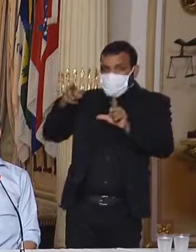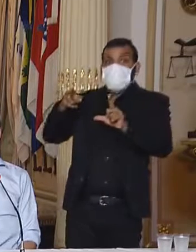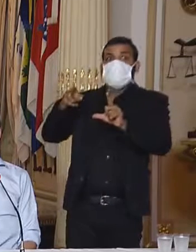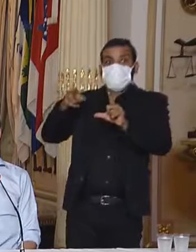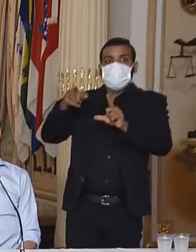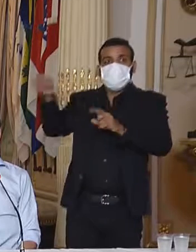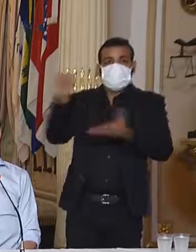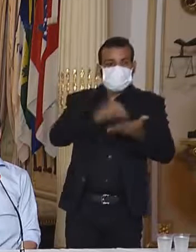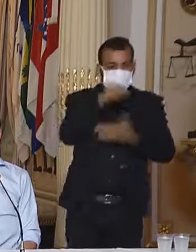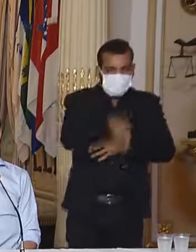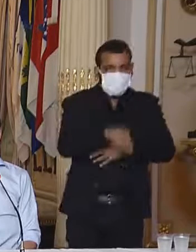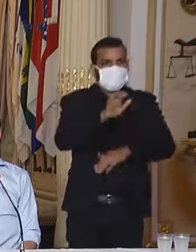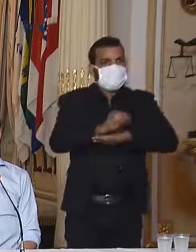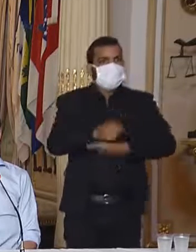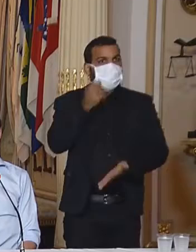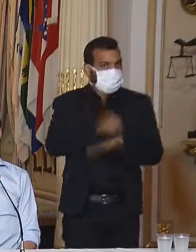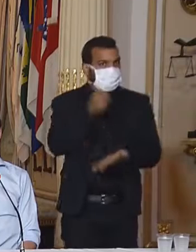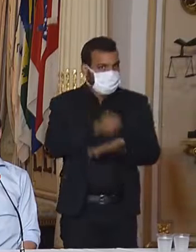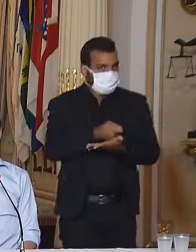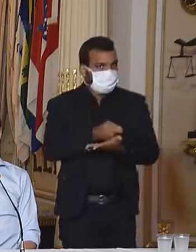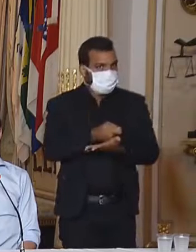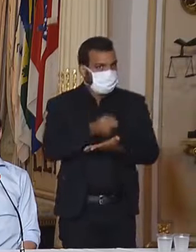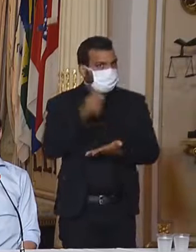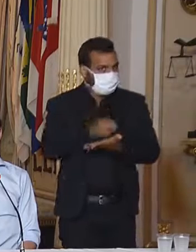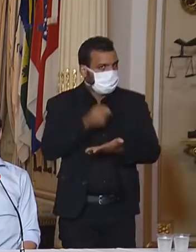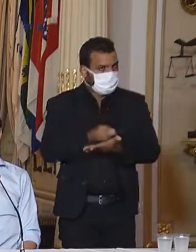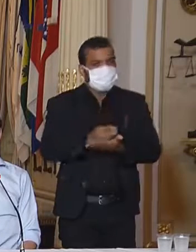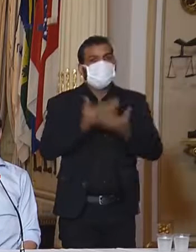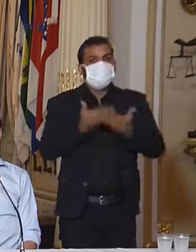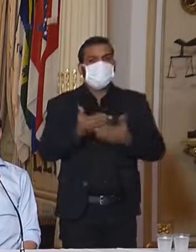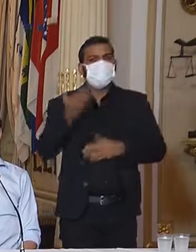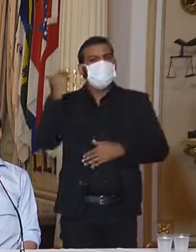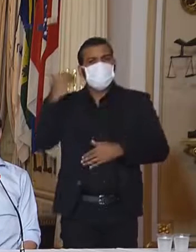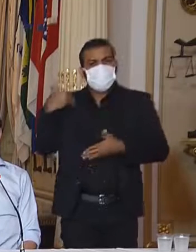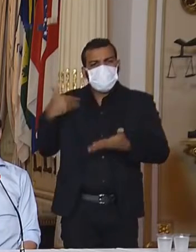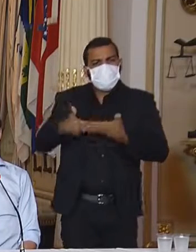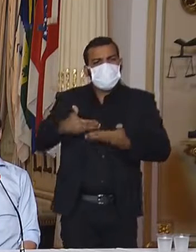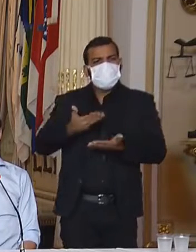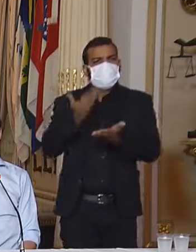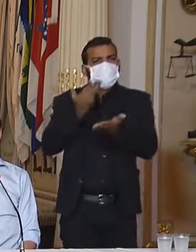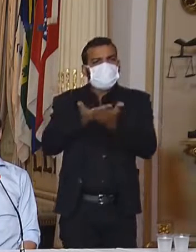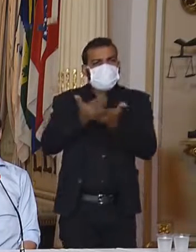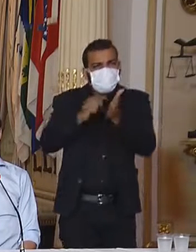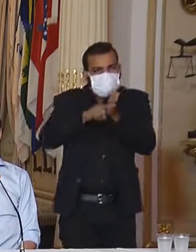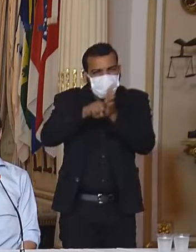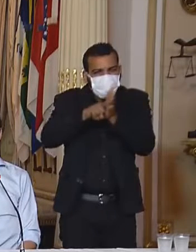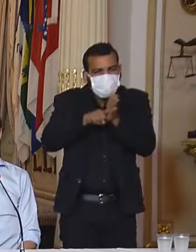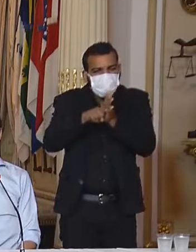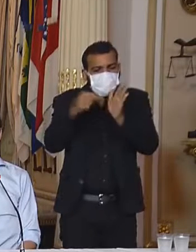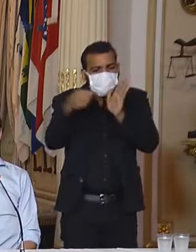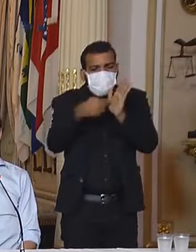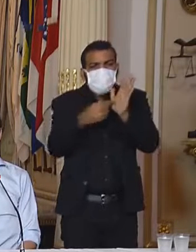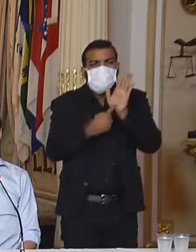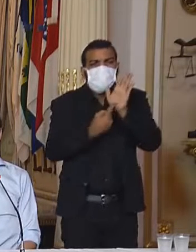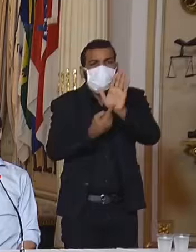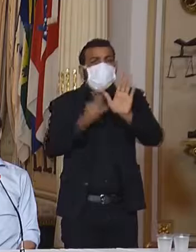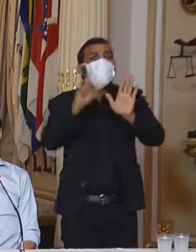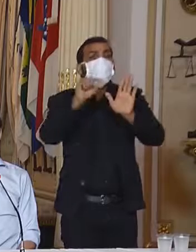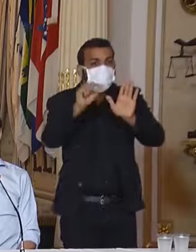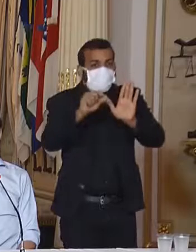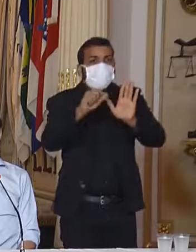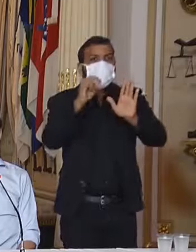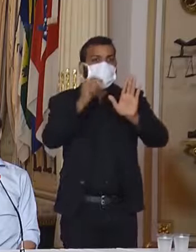condição obrigatória. Esses estudos mais recentes, inclusive, apontam para uma eficácia